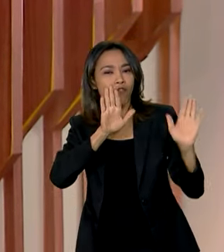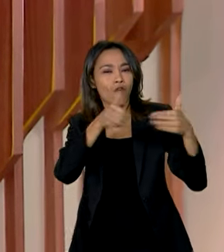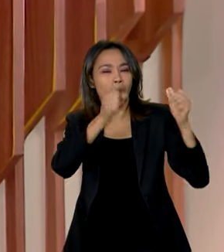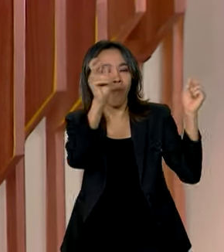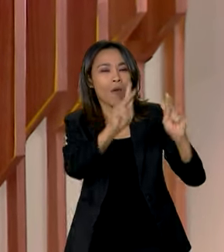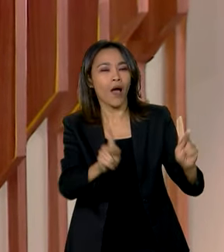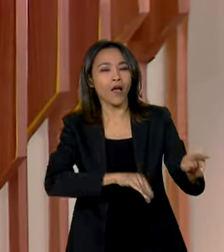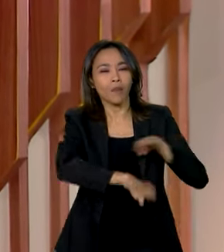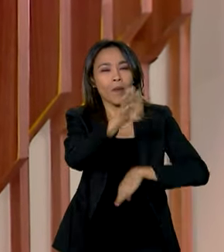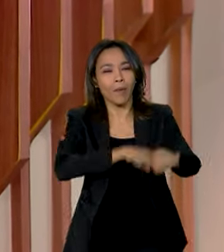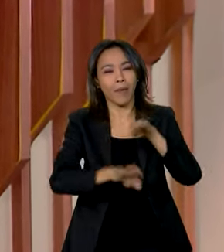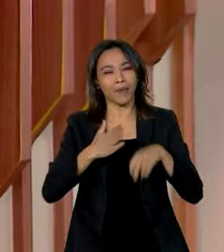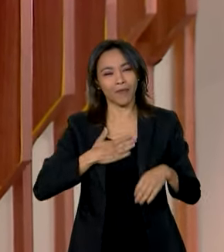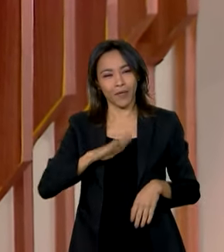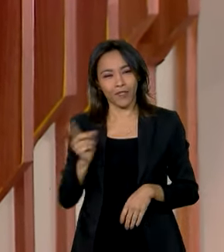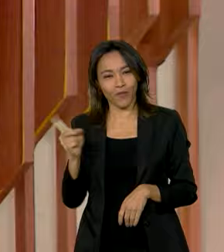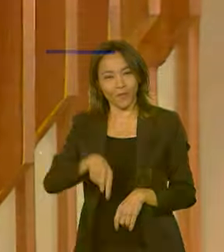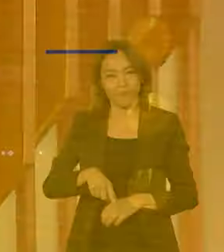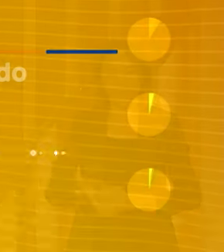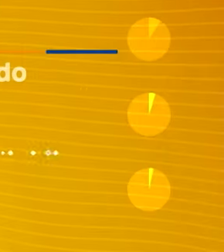trânsito. A gente volta já já.